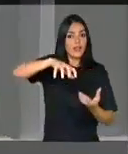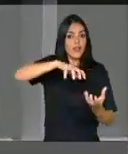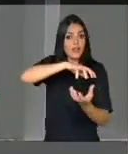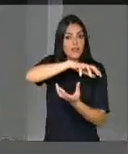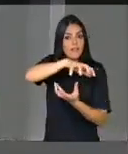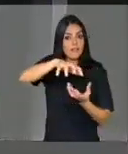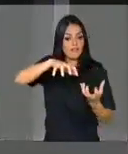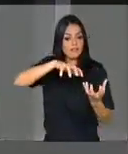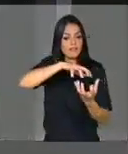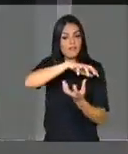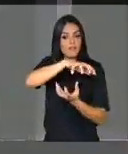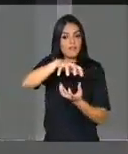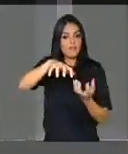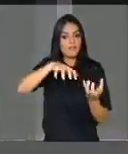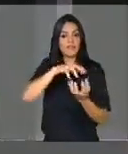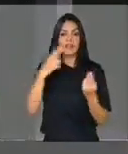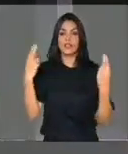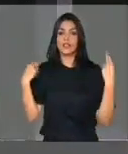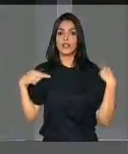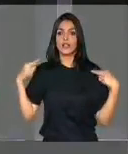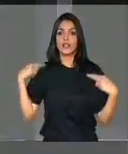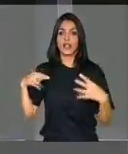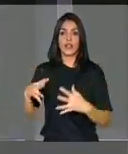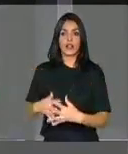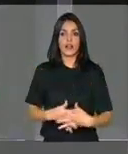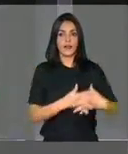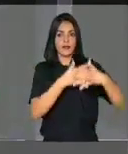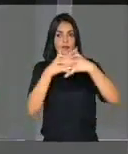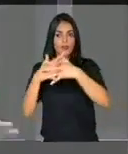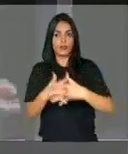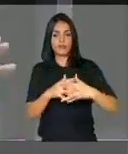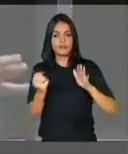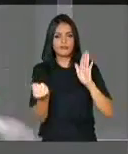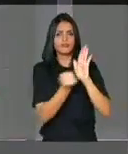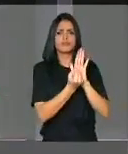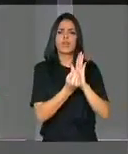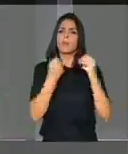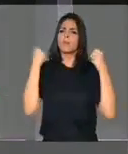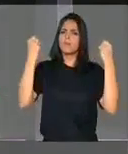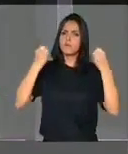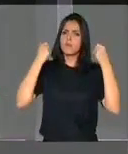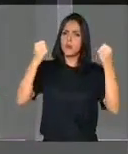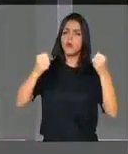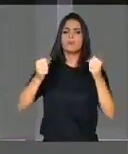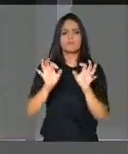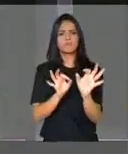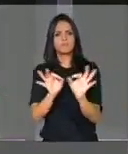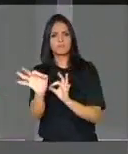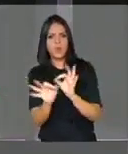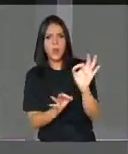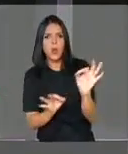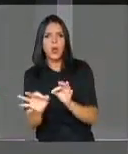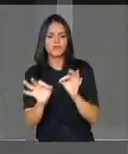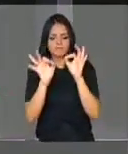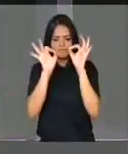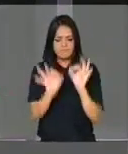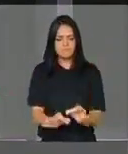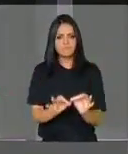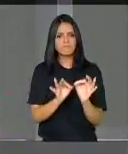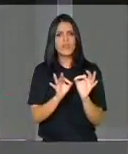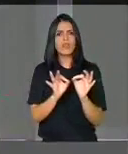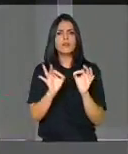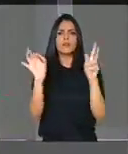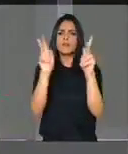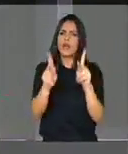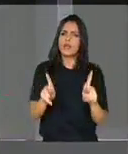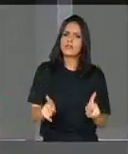como está sendo denominado o movimento ordeiro, muito ordeiro, pacífico, não houve,